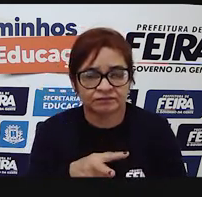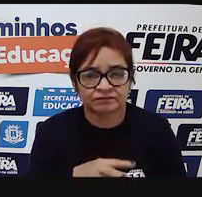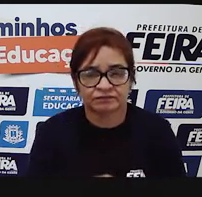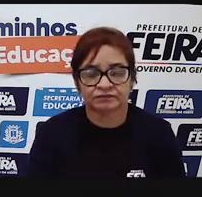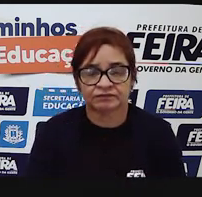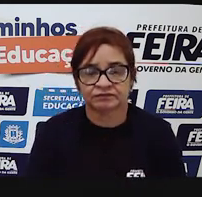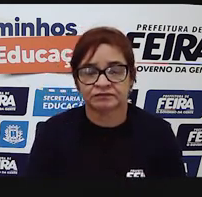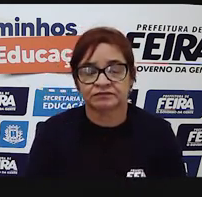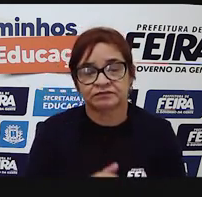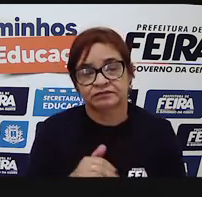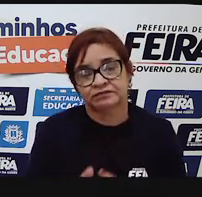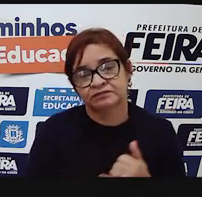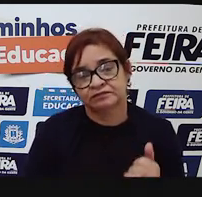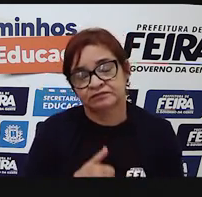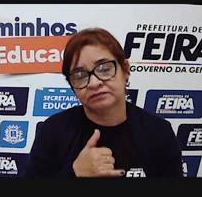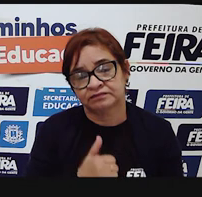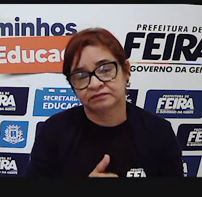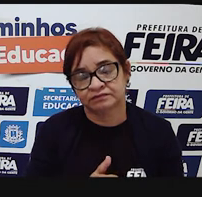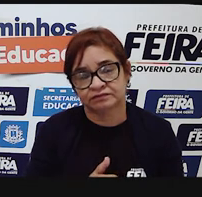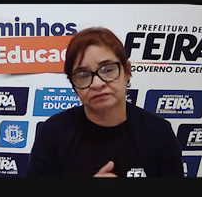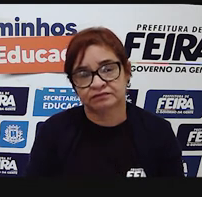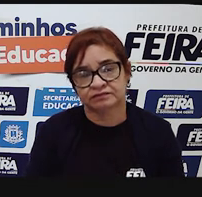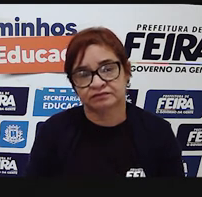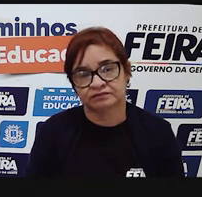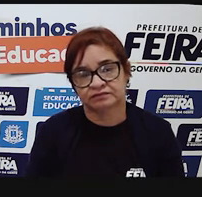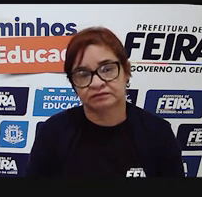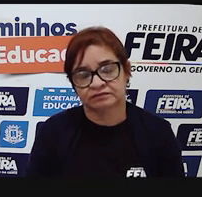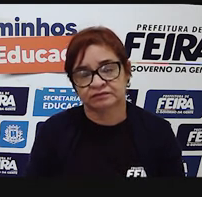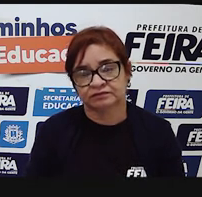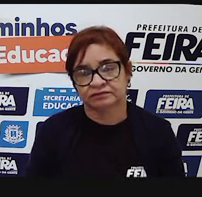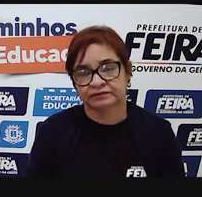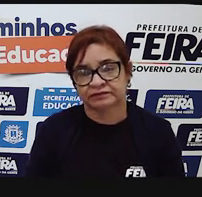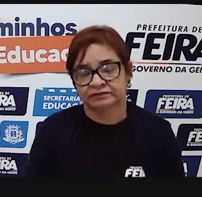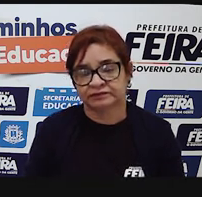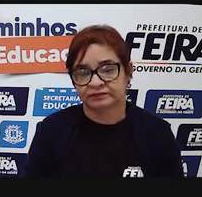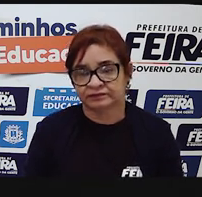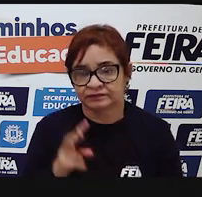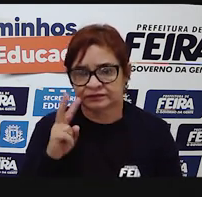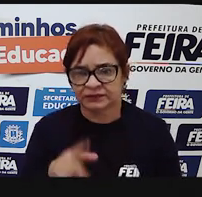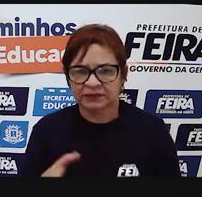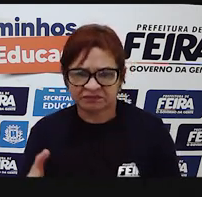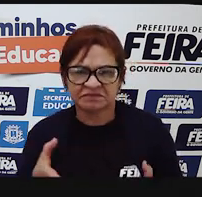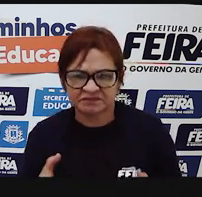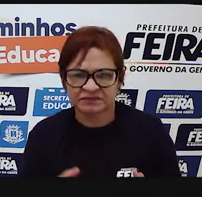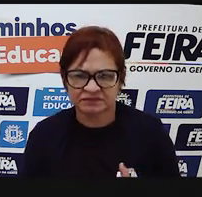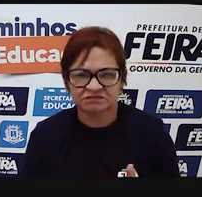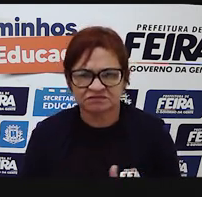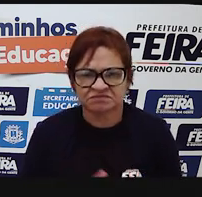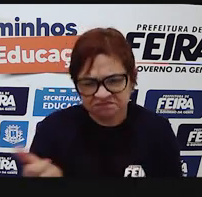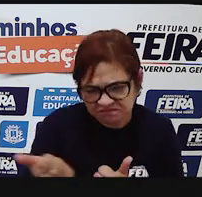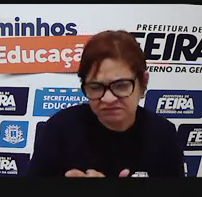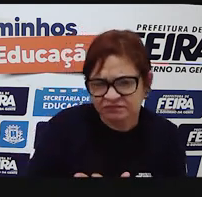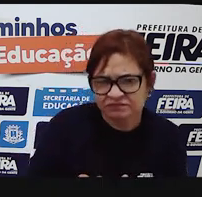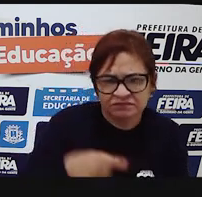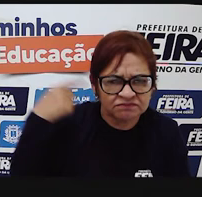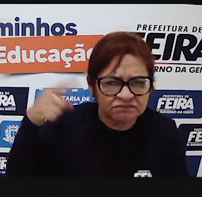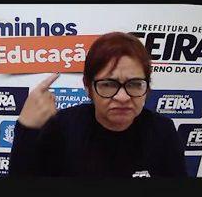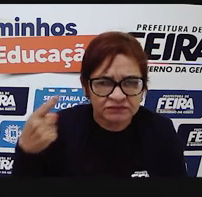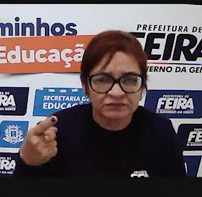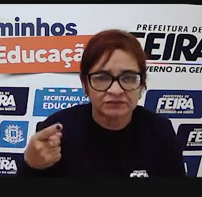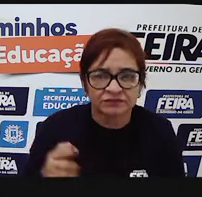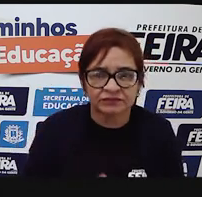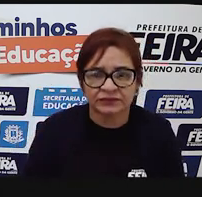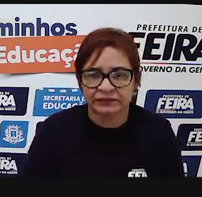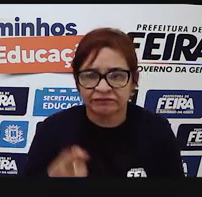pela internet. Então, olhem só. Você quer que eu me separe do meu marido porque você quer ficar no meu lugar, não é, sua louca?